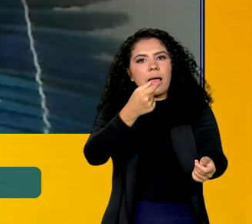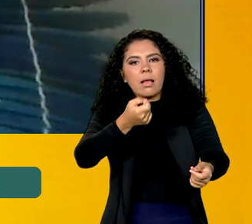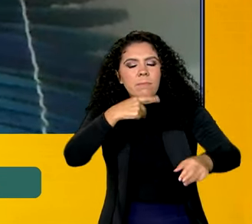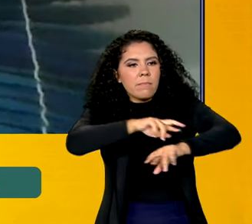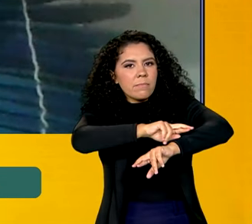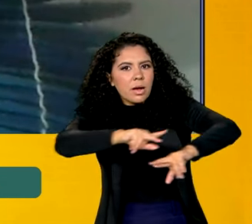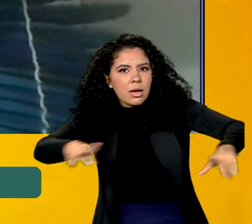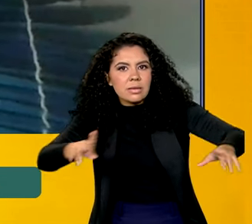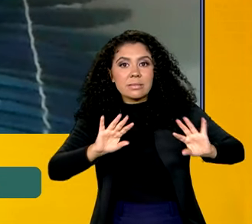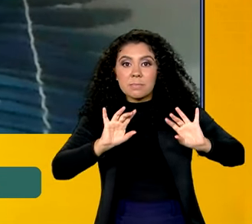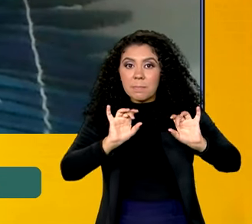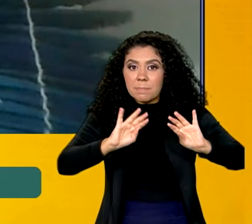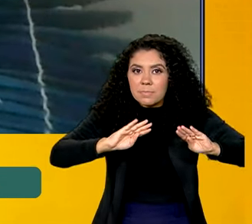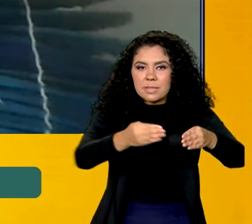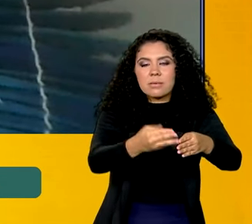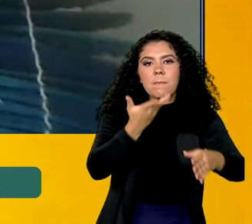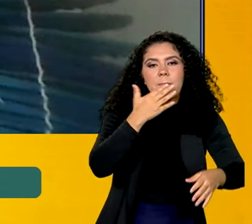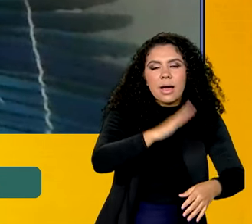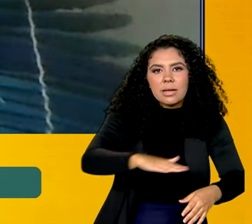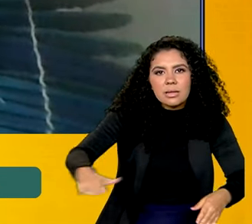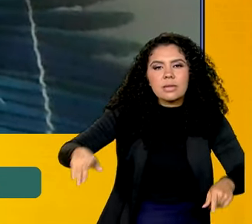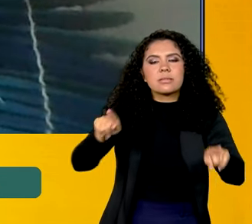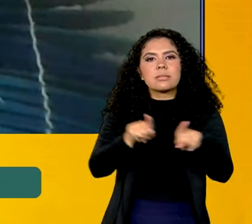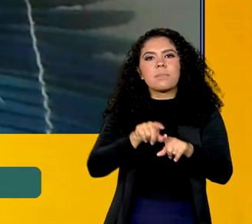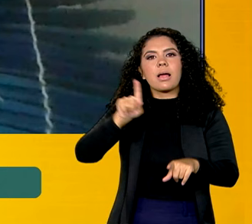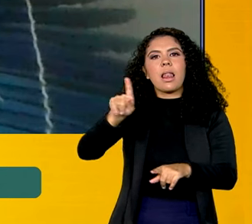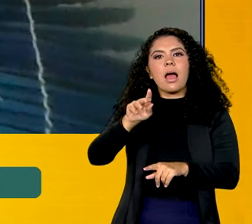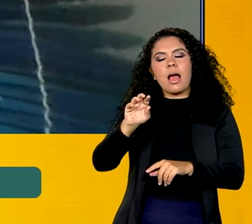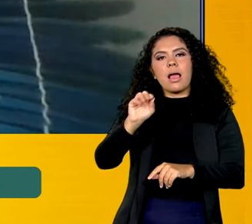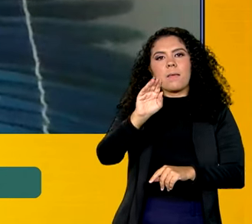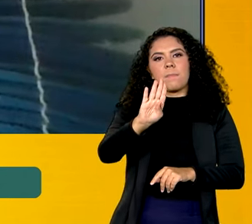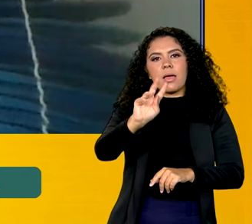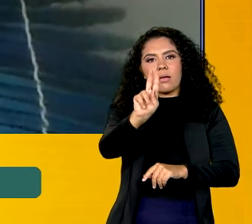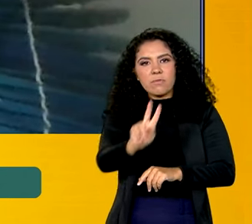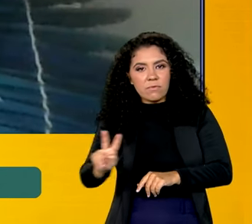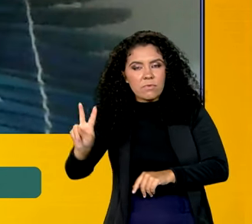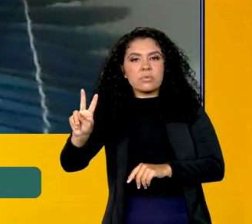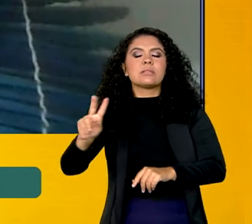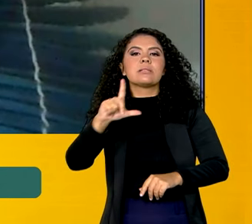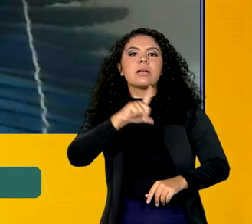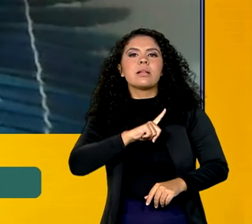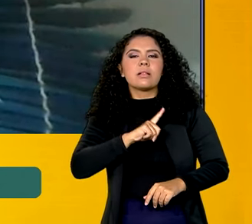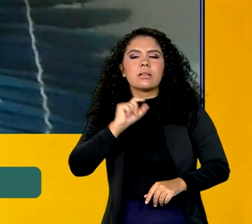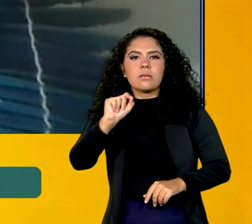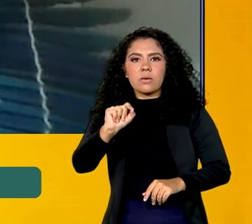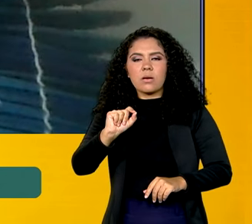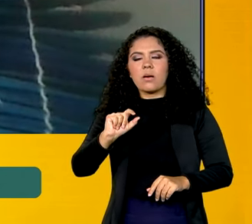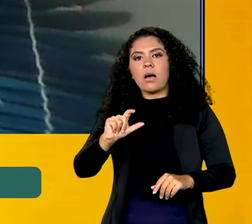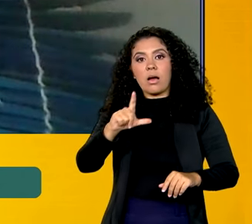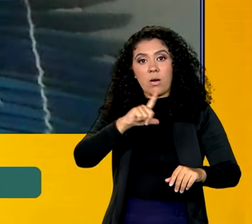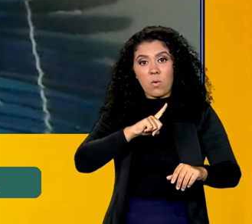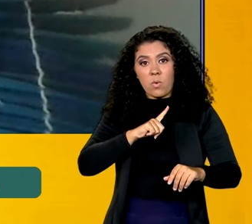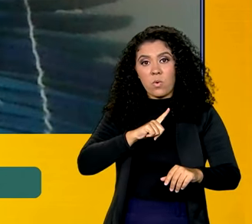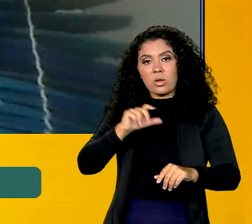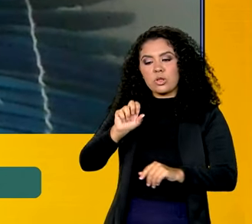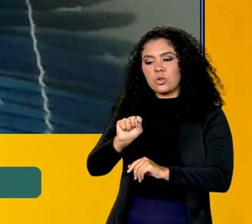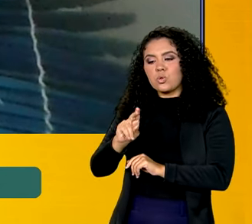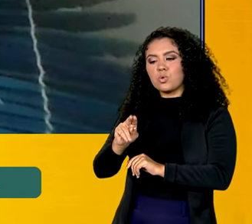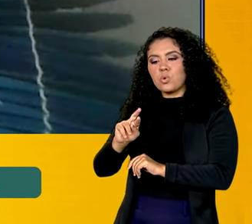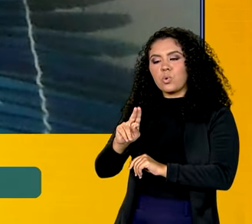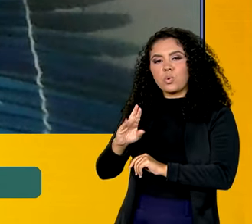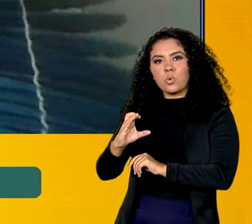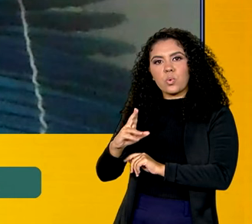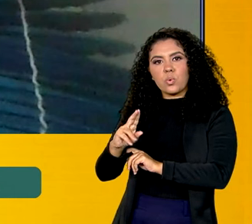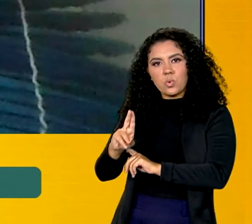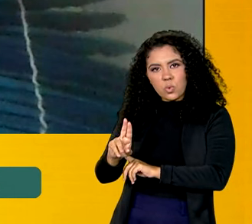crianças. Na nossa casa aí, em Boa Vista, no centro de... No centro lá, que nós temos localizado em Surucucu e também em